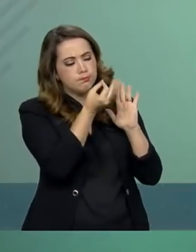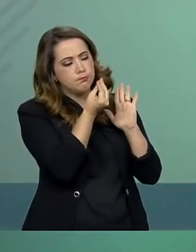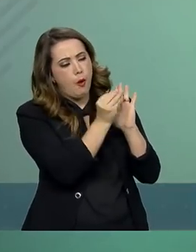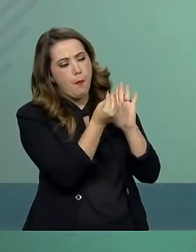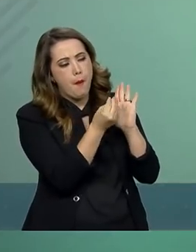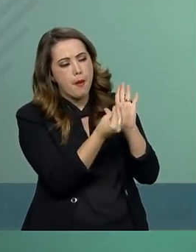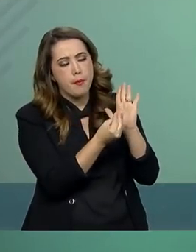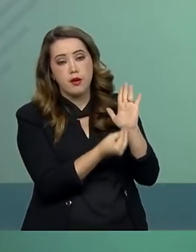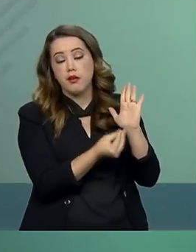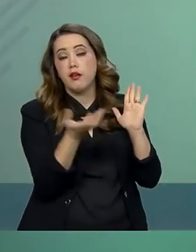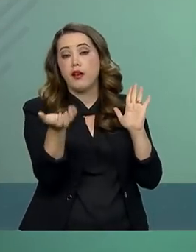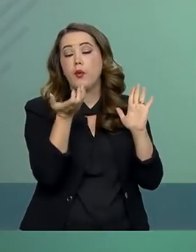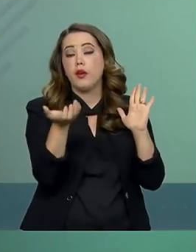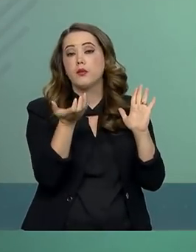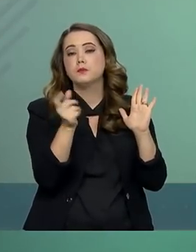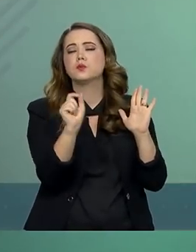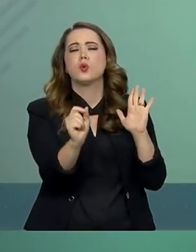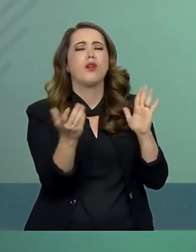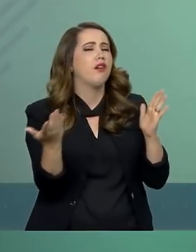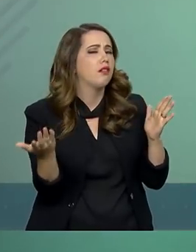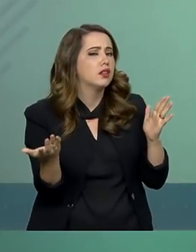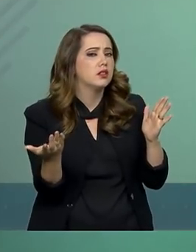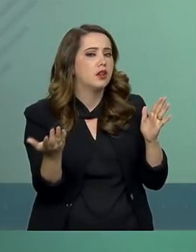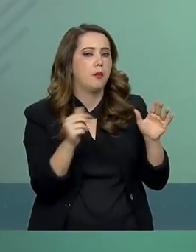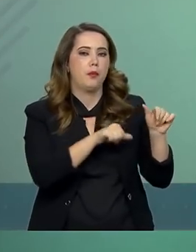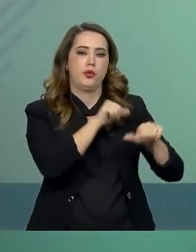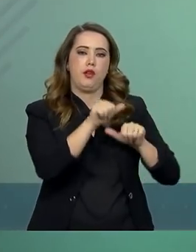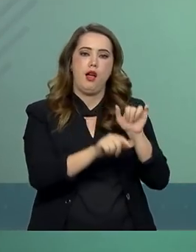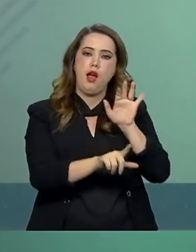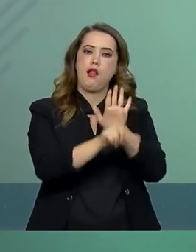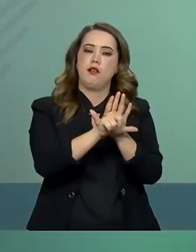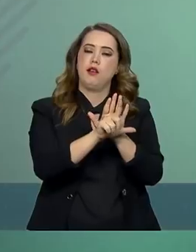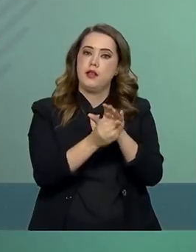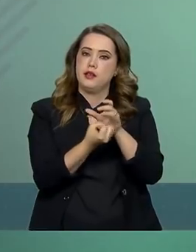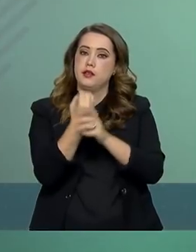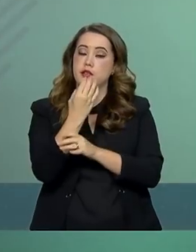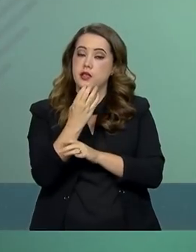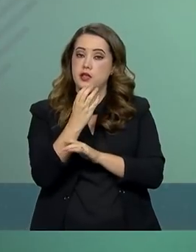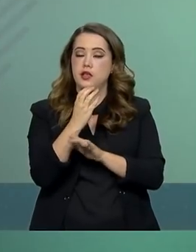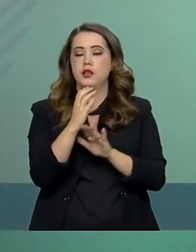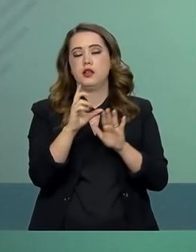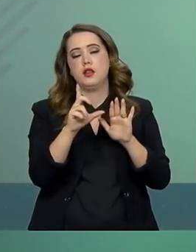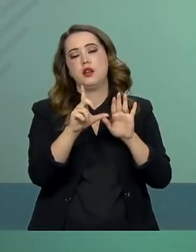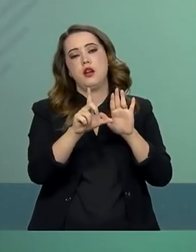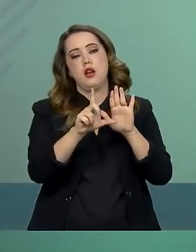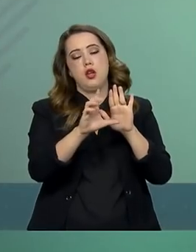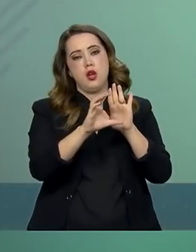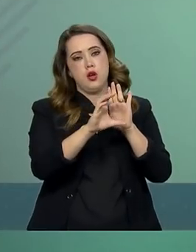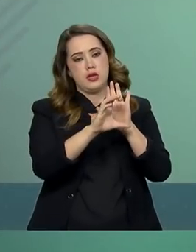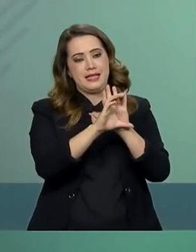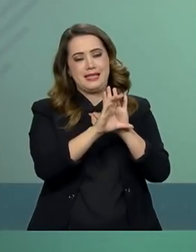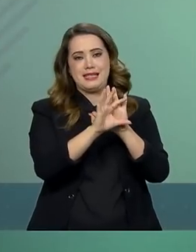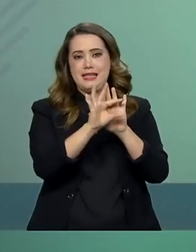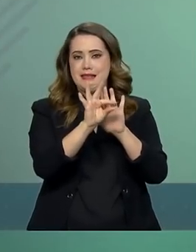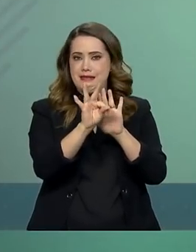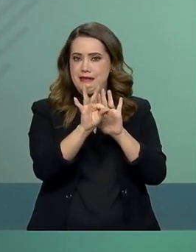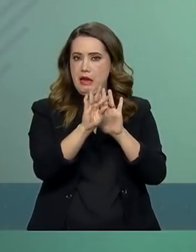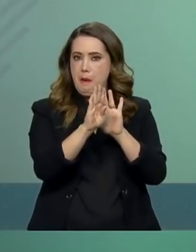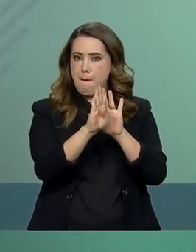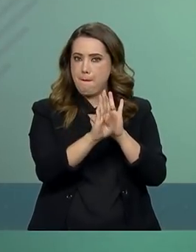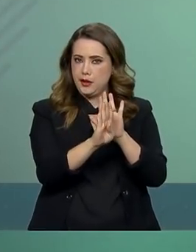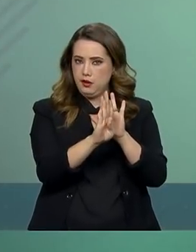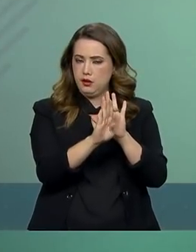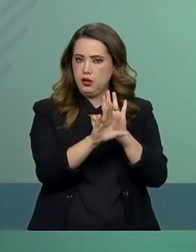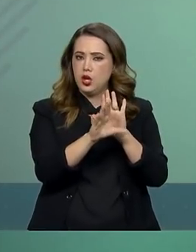propõe alterar a legislação que institui o Código de Trânsito Brasileiro, que é o CTB, e